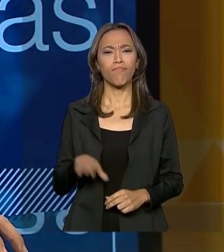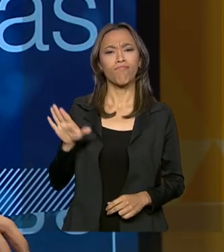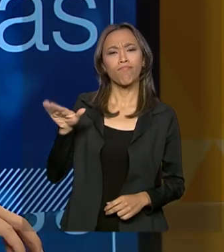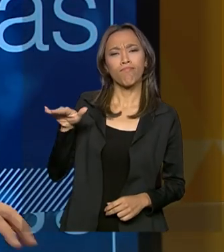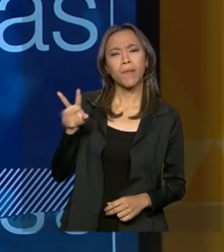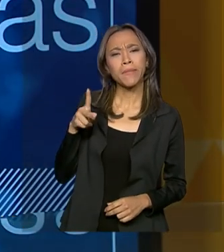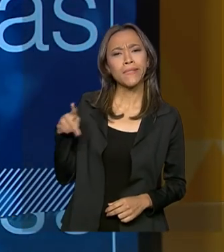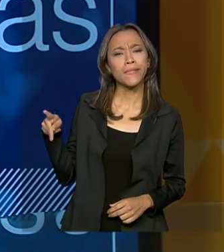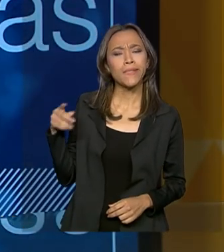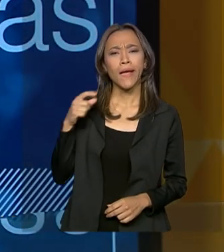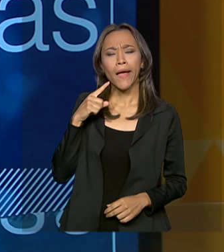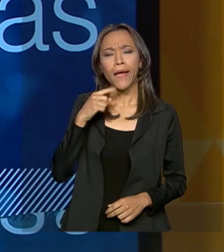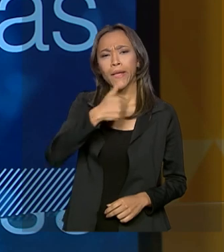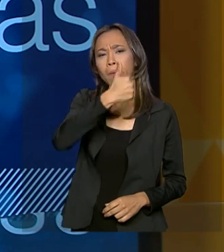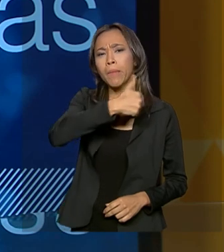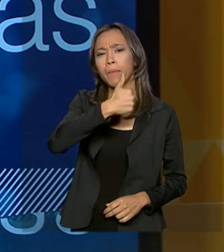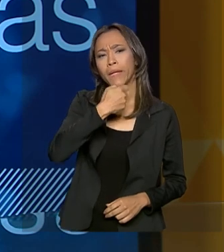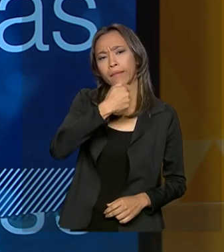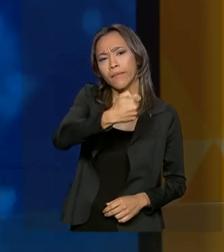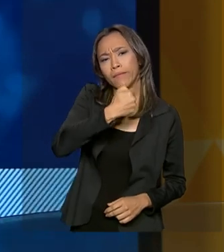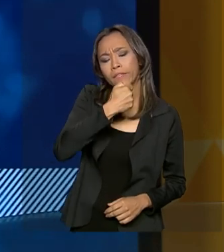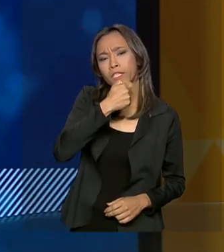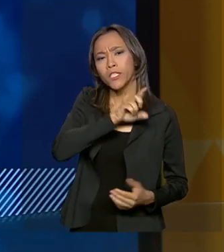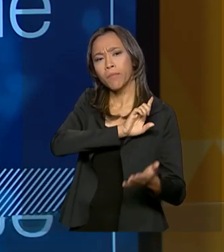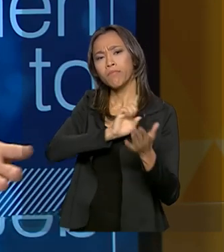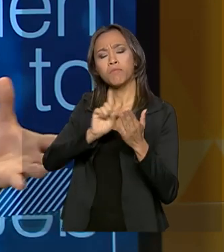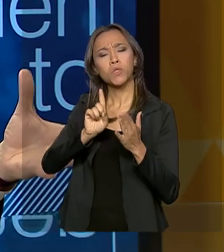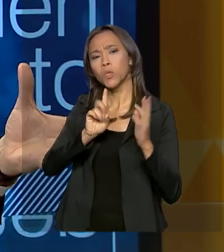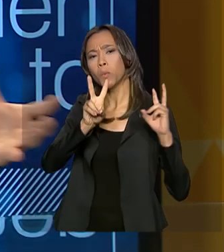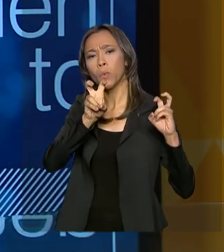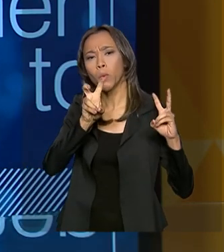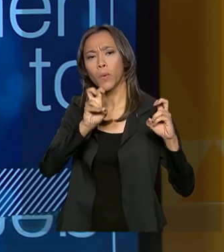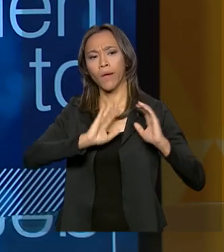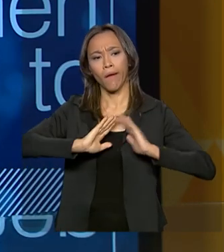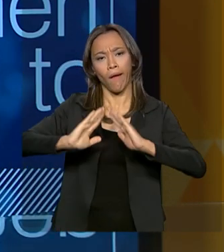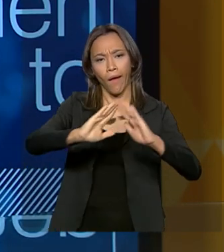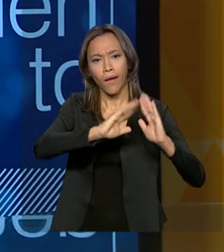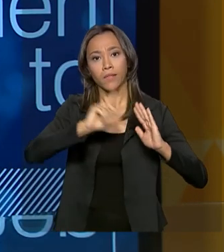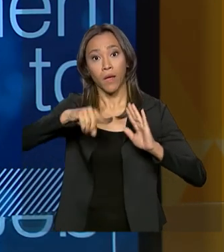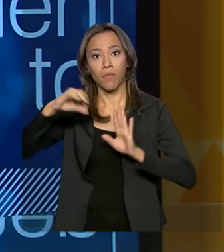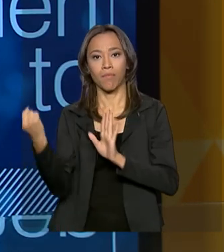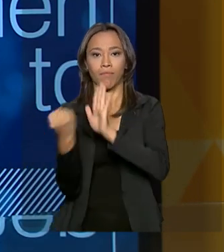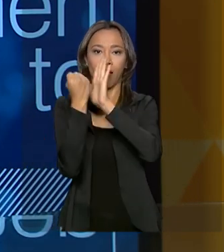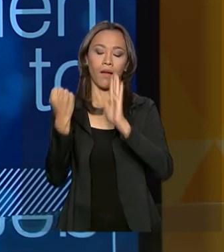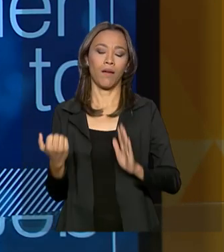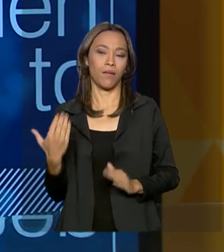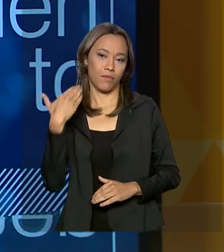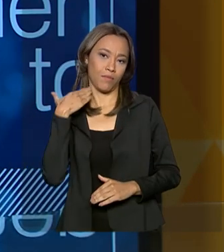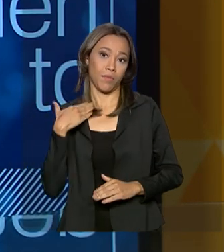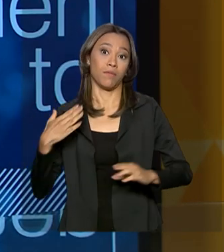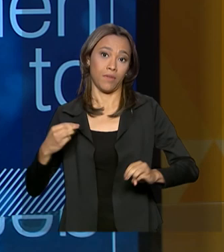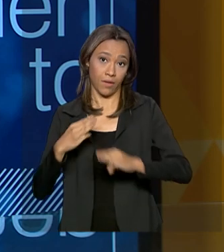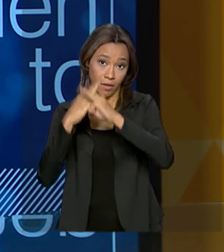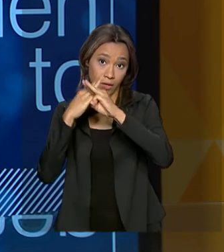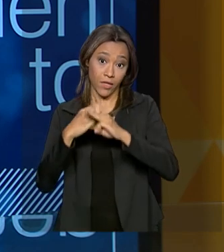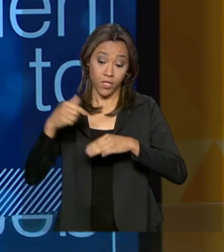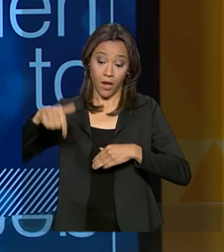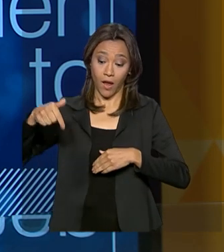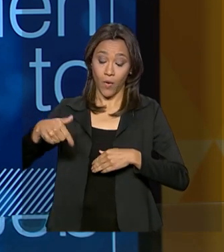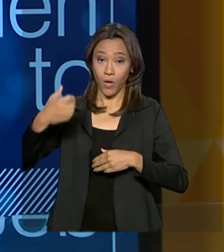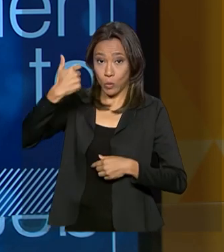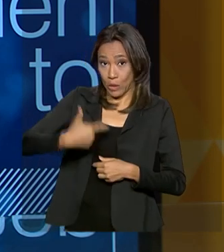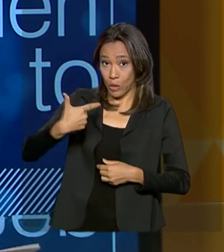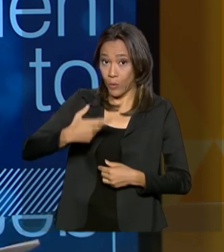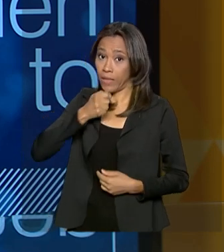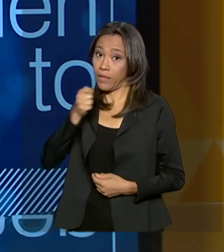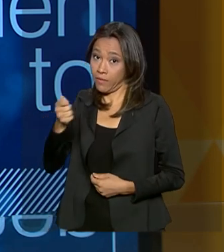Presidente, no primeiro bloco falamos bastante da questão habitacional, uma das marcas da Caixa Econômica Federal no mercado e agora, nesse começo do segundo